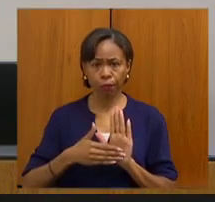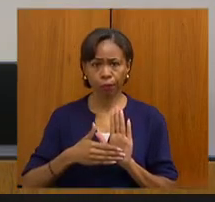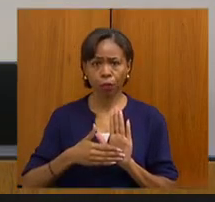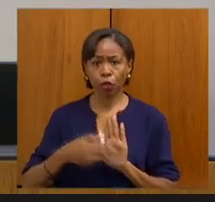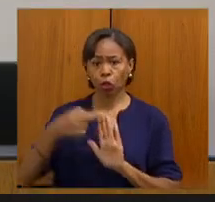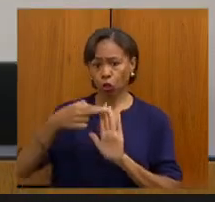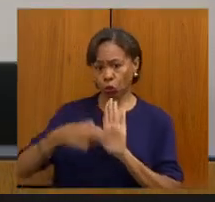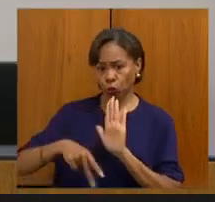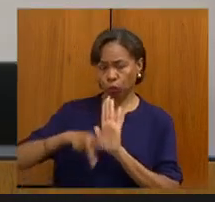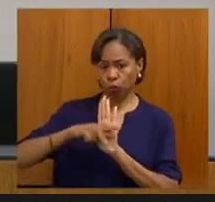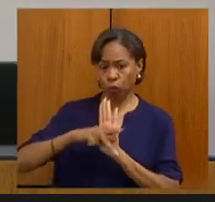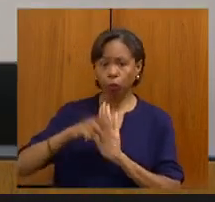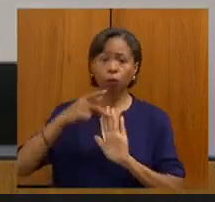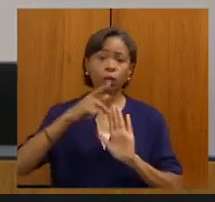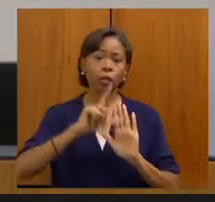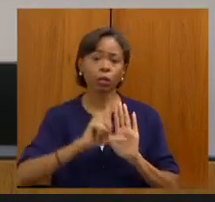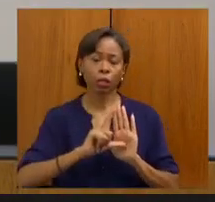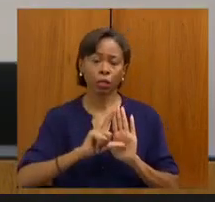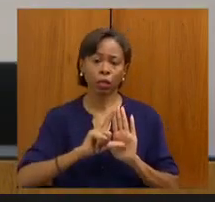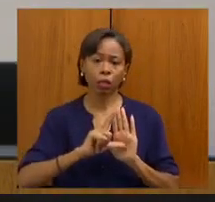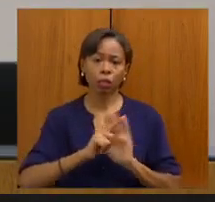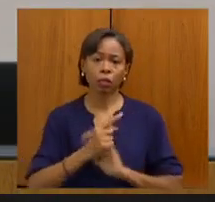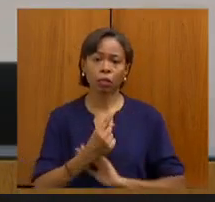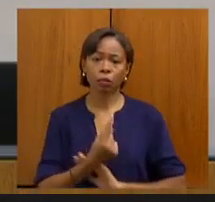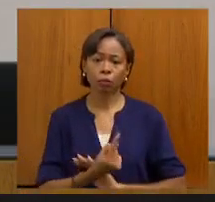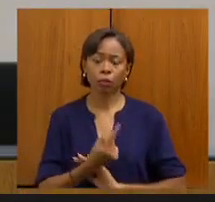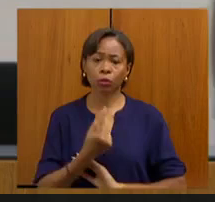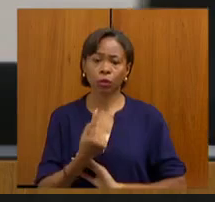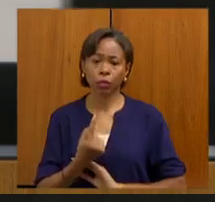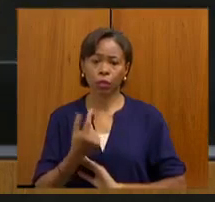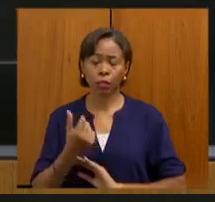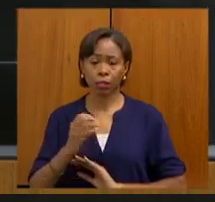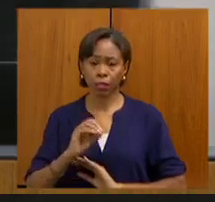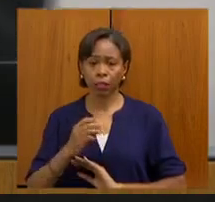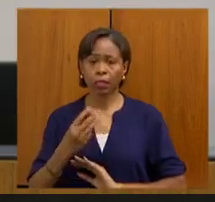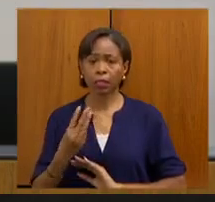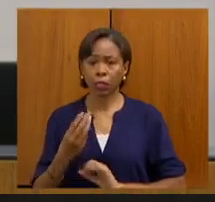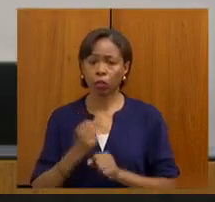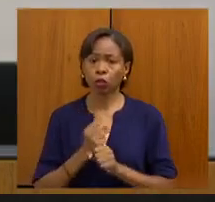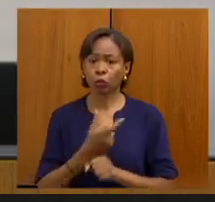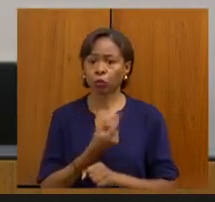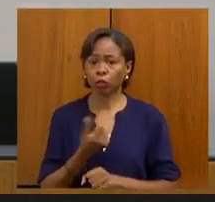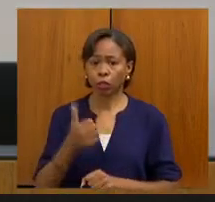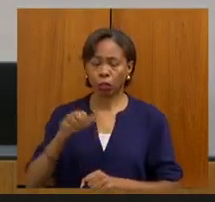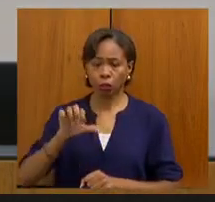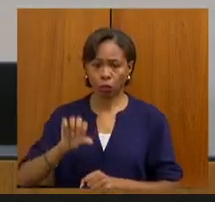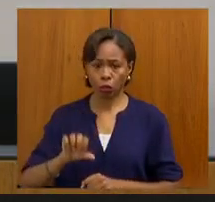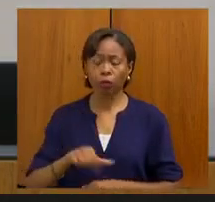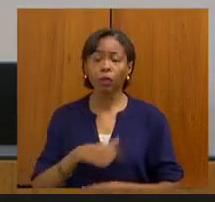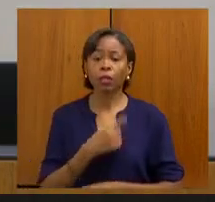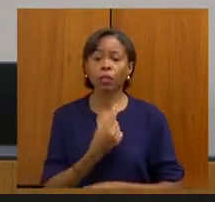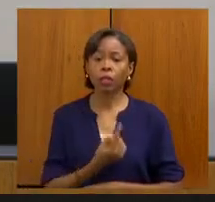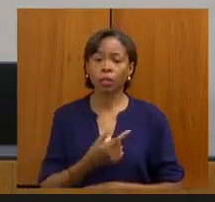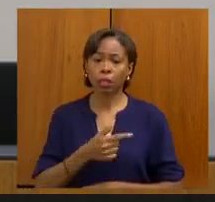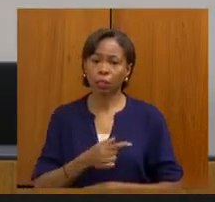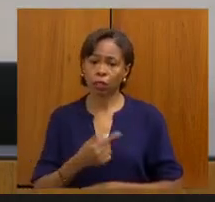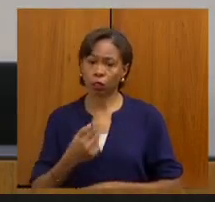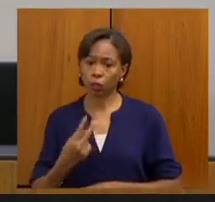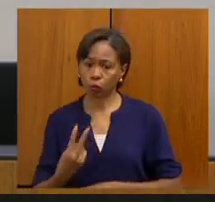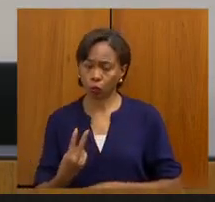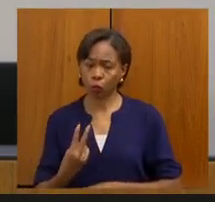relatores. Projeto de lei nº 1113, 2019, no segundo turno, 172, 2019,